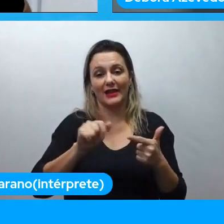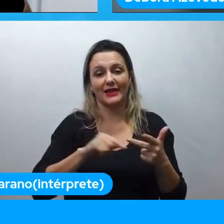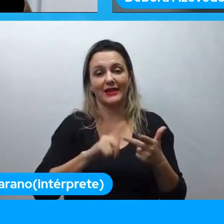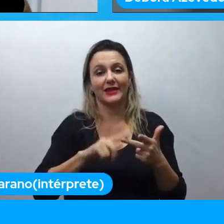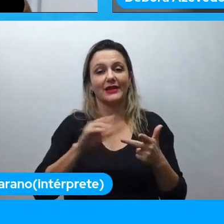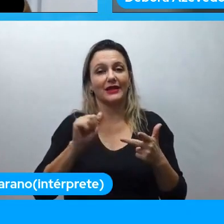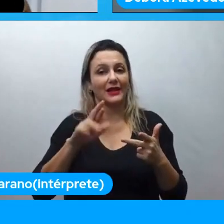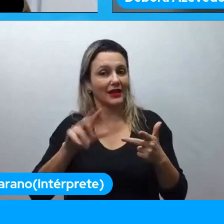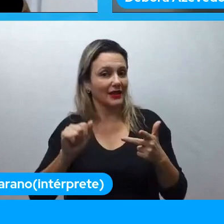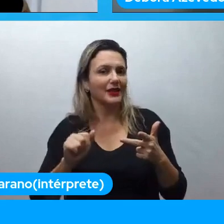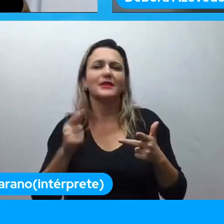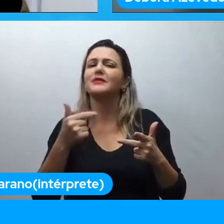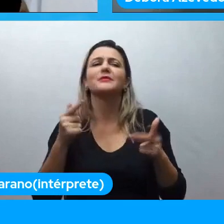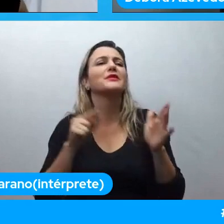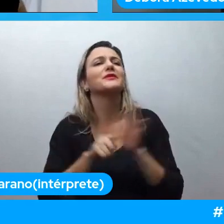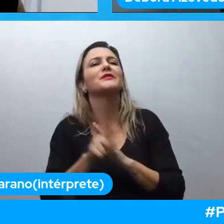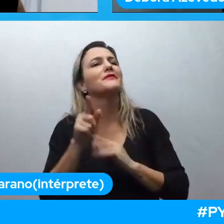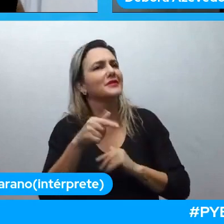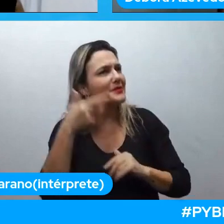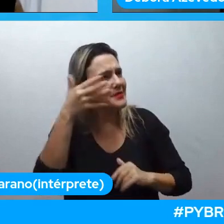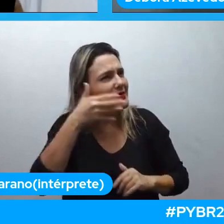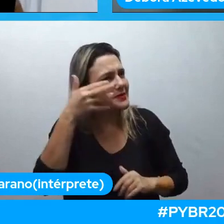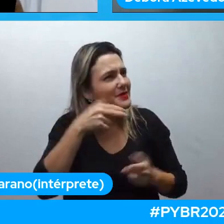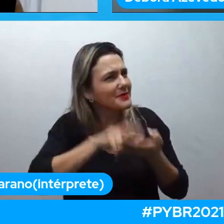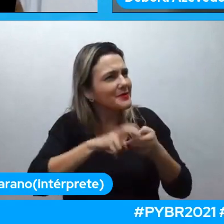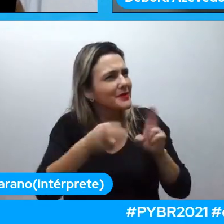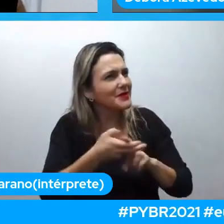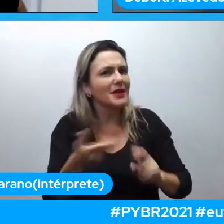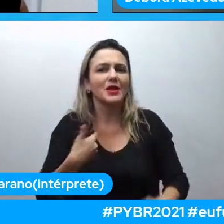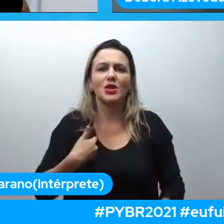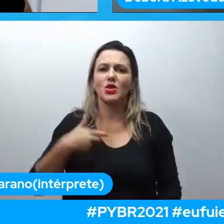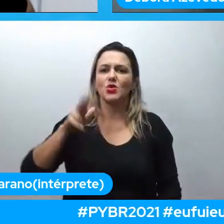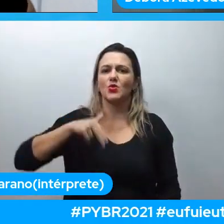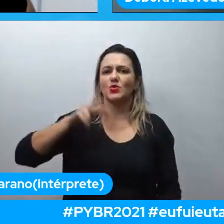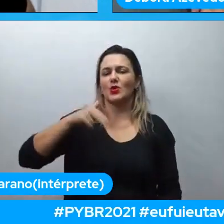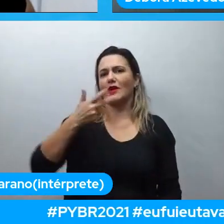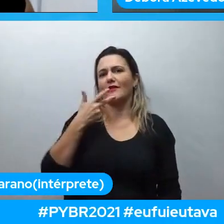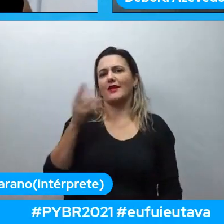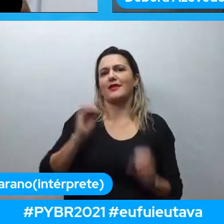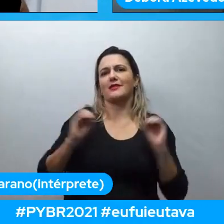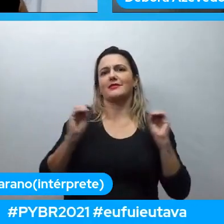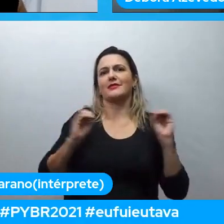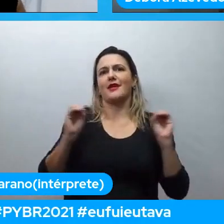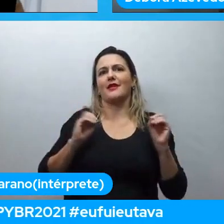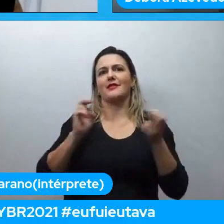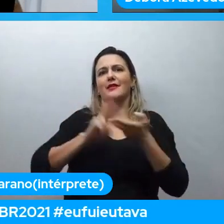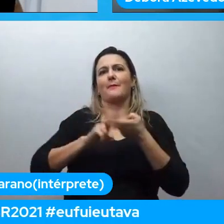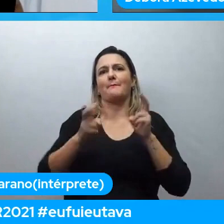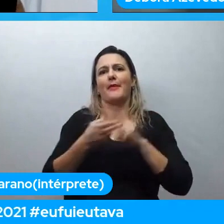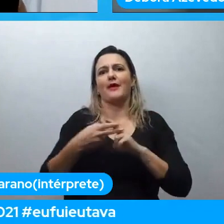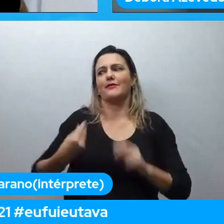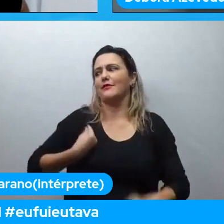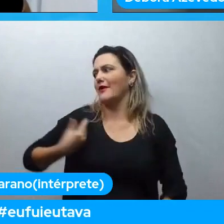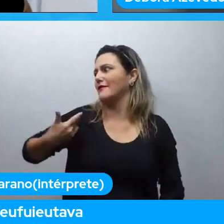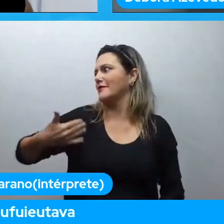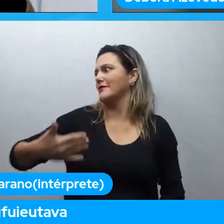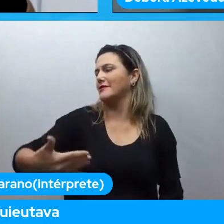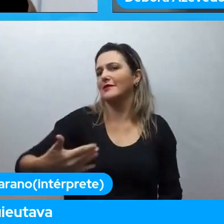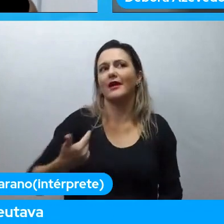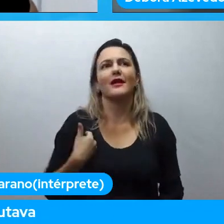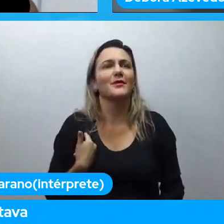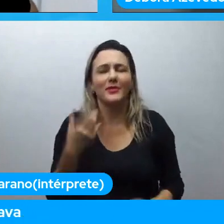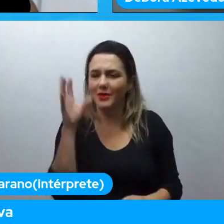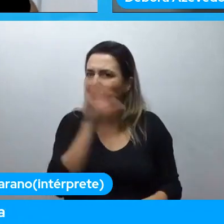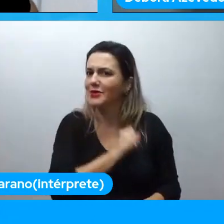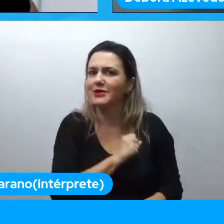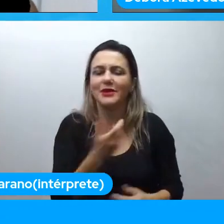palestra de pai então quer dar uma palestra de pai eu nunca tinha falado em nada de pai na vida e eu disse pelo amor de Deus eu vou